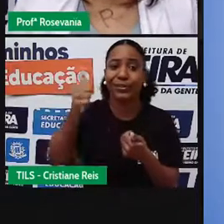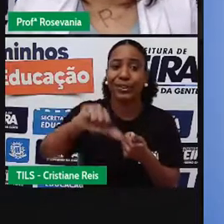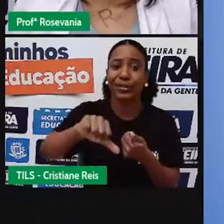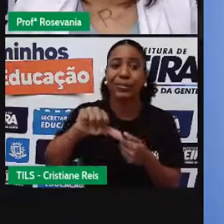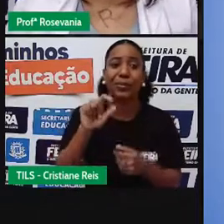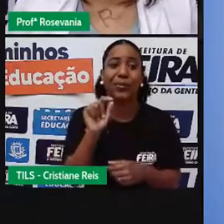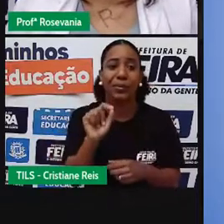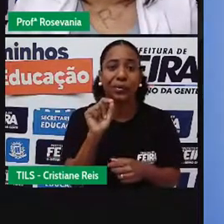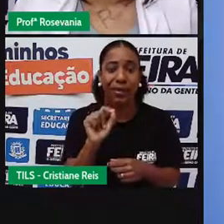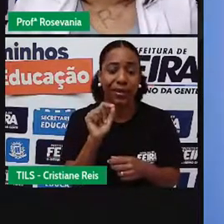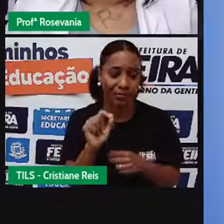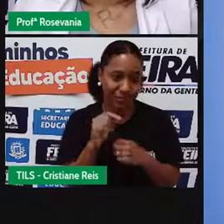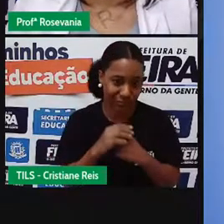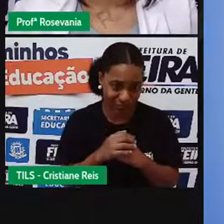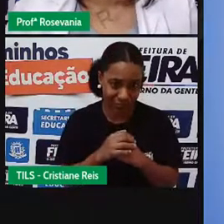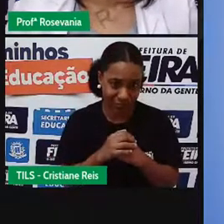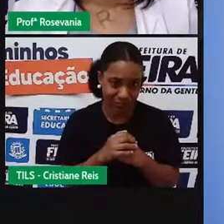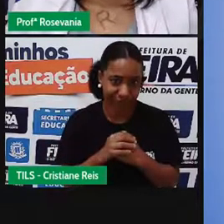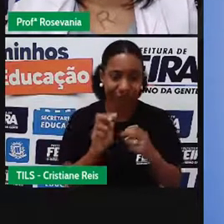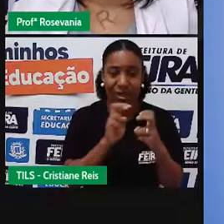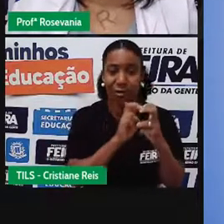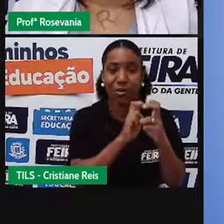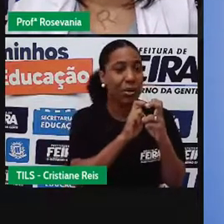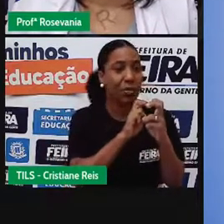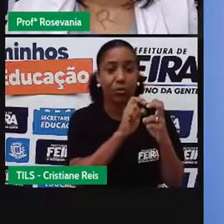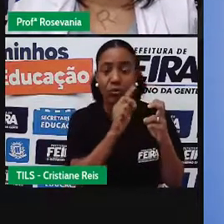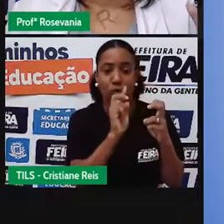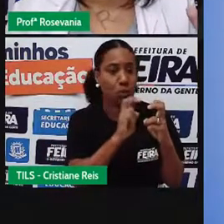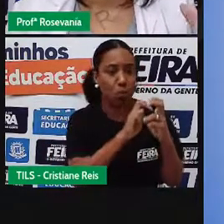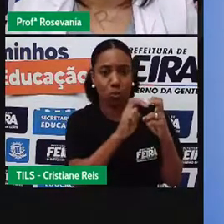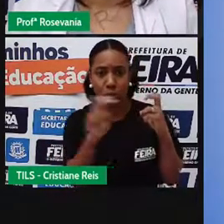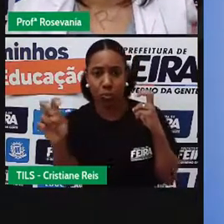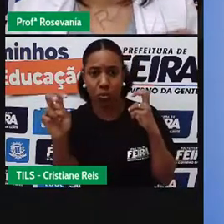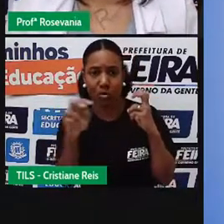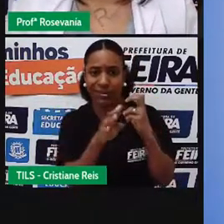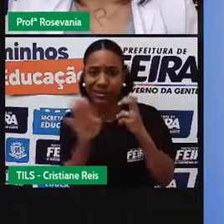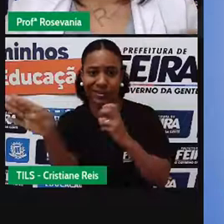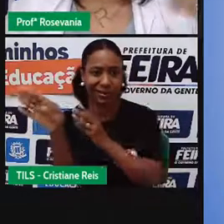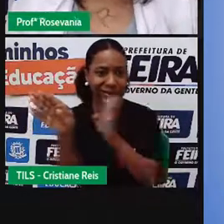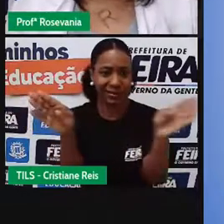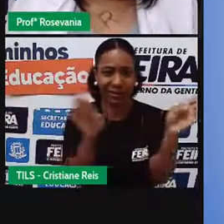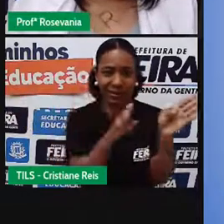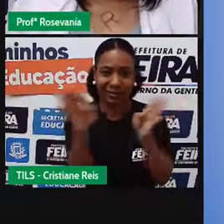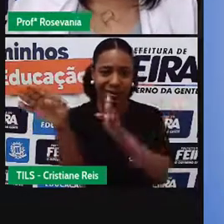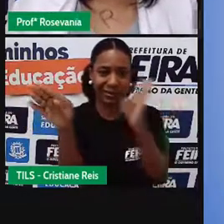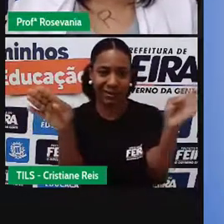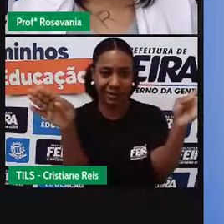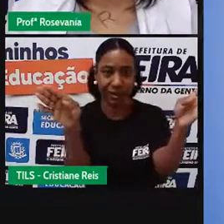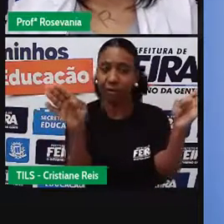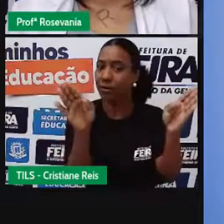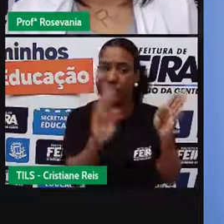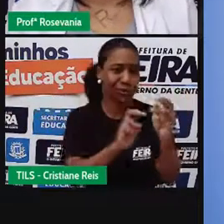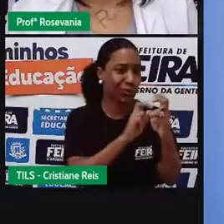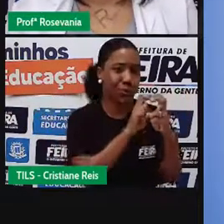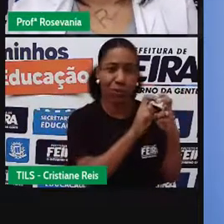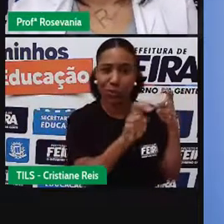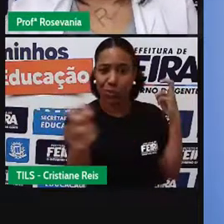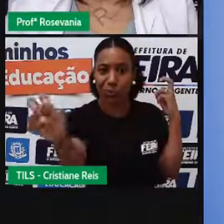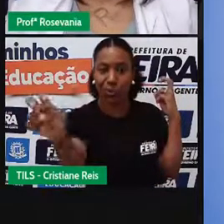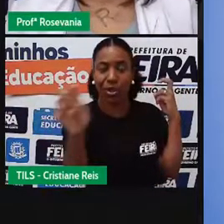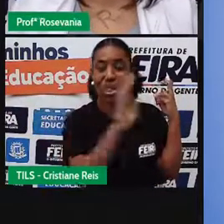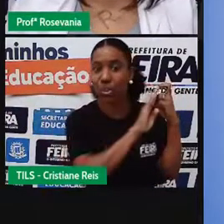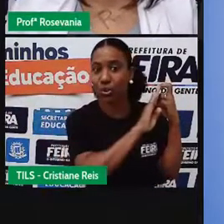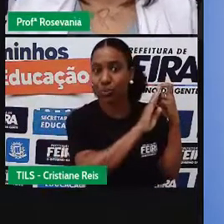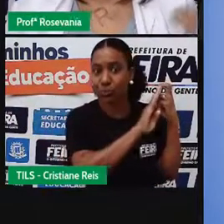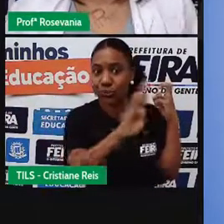tem, né, que ele não tem flexibilidade de percurso, ou seja, eu não posso ir o ponto a ponto, ele, eu tenho que parar na estação certa ali,